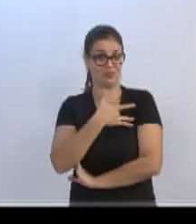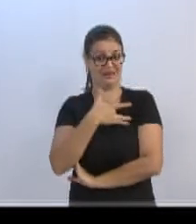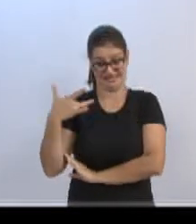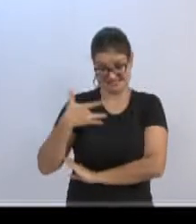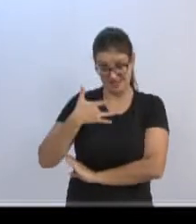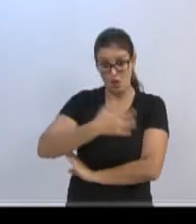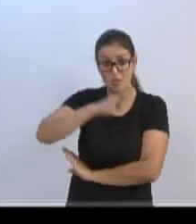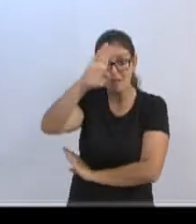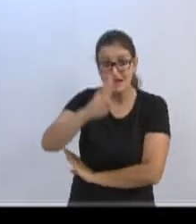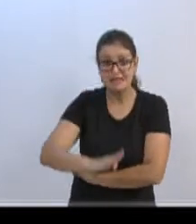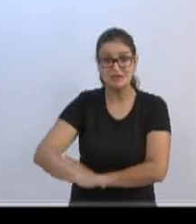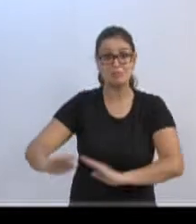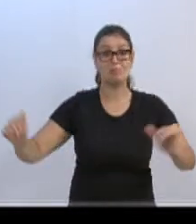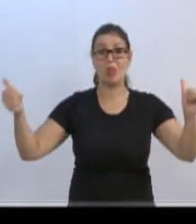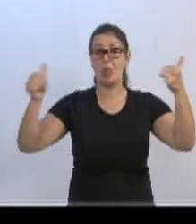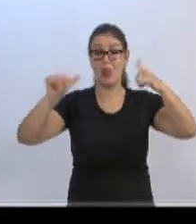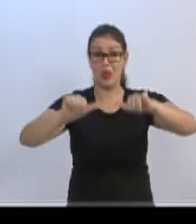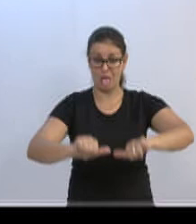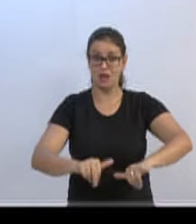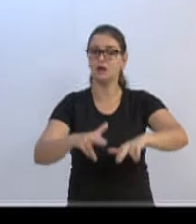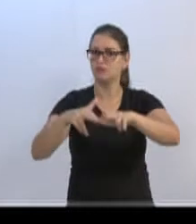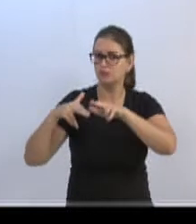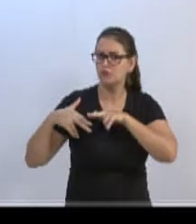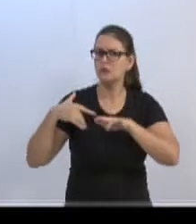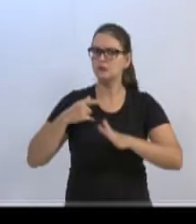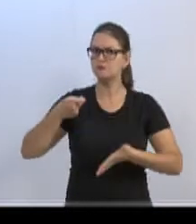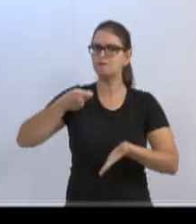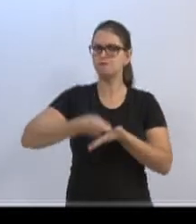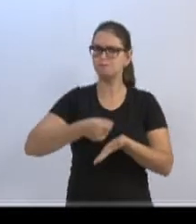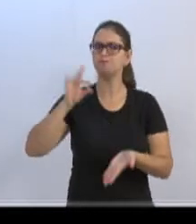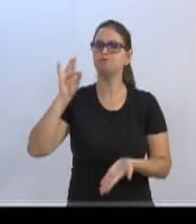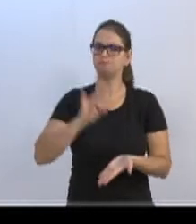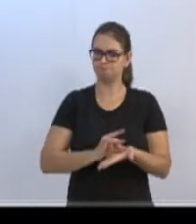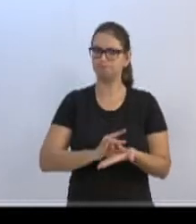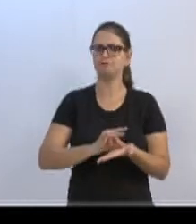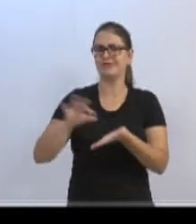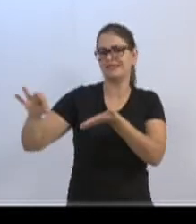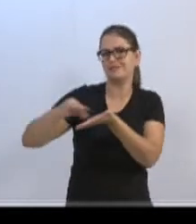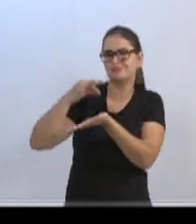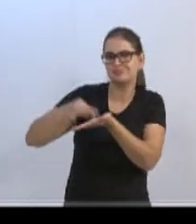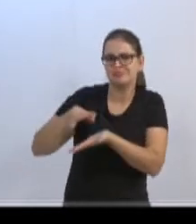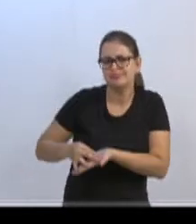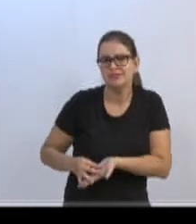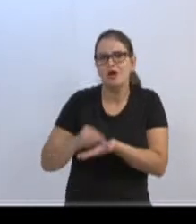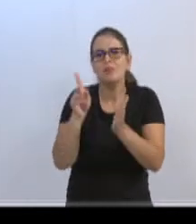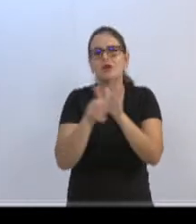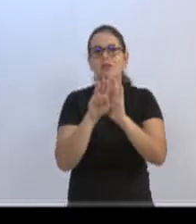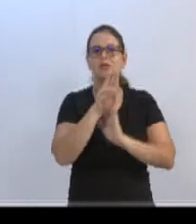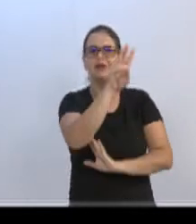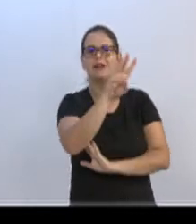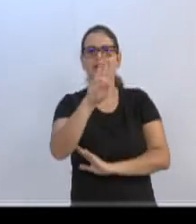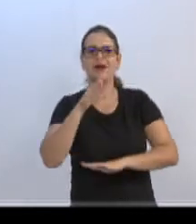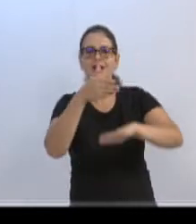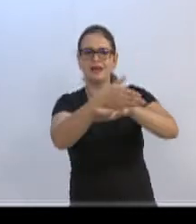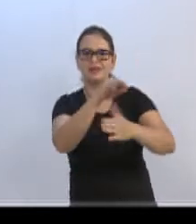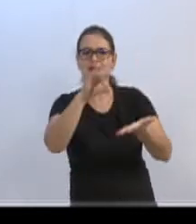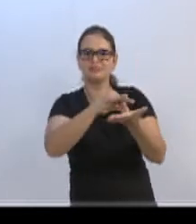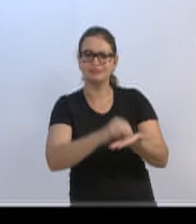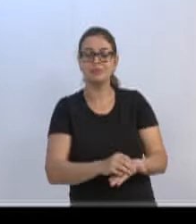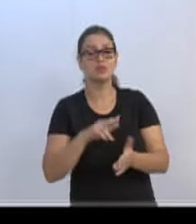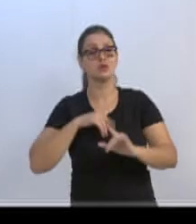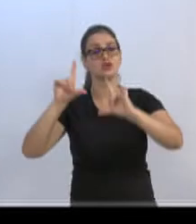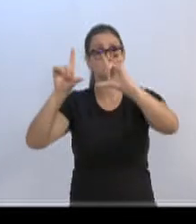caos, minha gente. Por isso que eu estou pegando firme, nesse abaixo assinado, para reduzirmos, sim, a quantidade de deputados